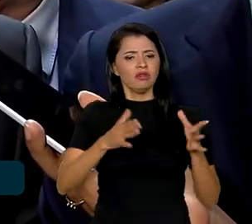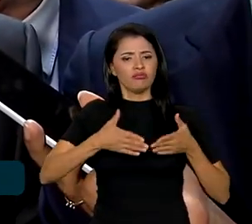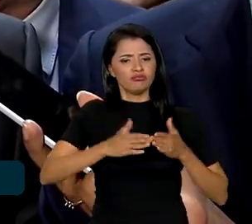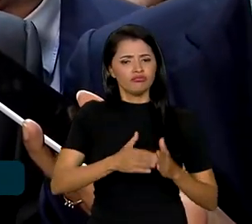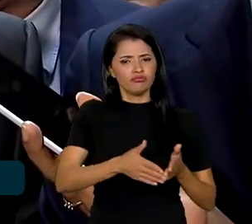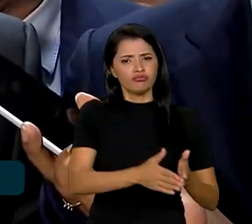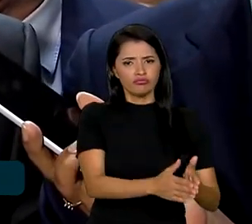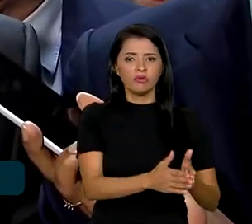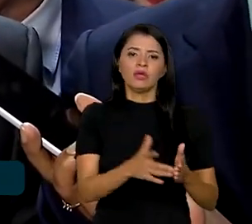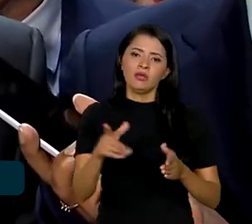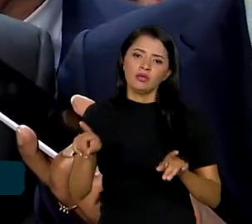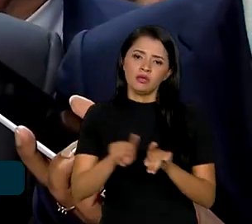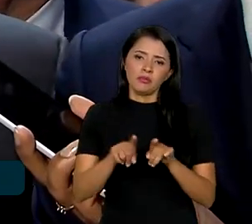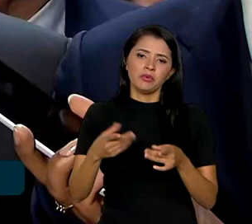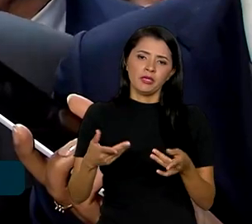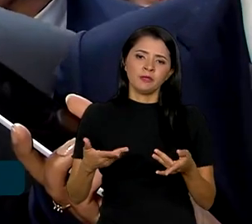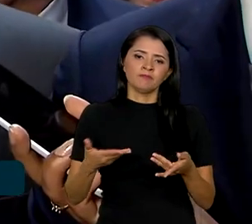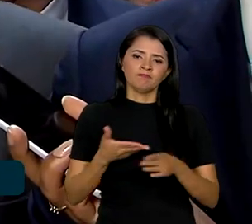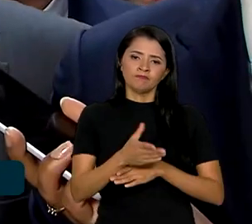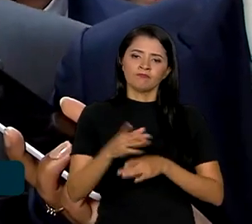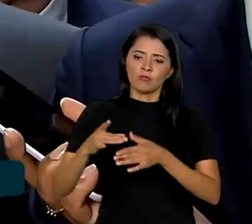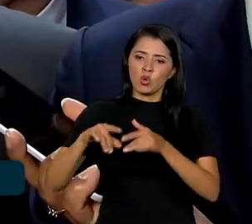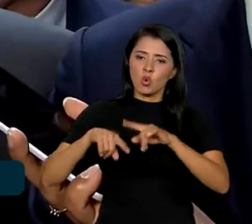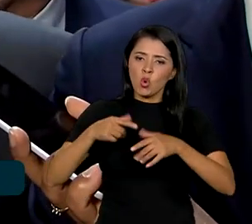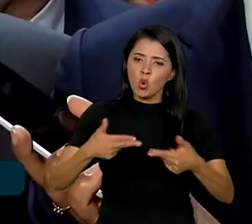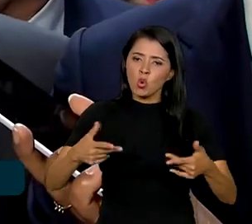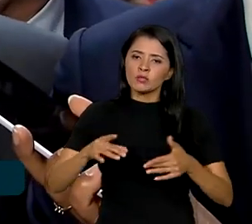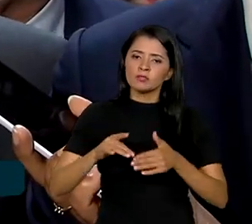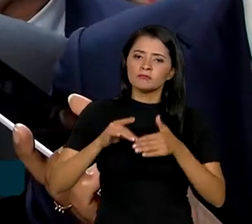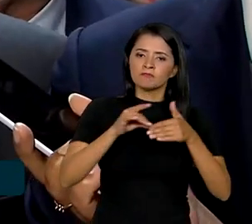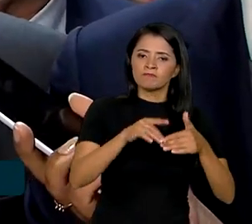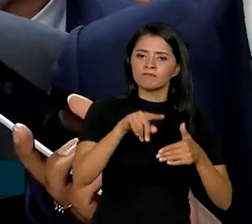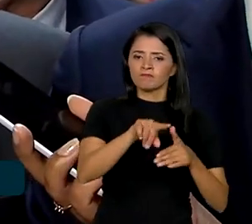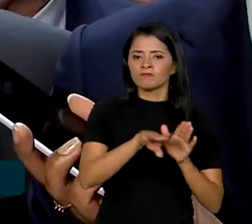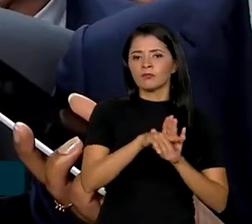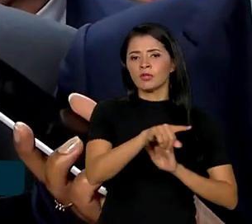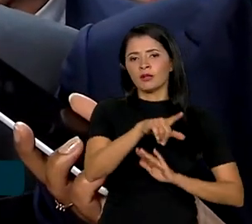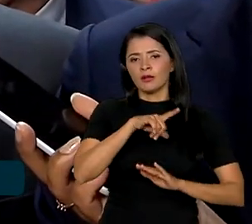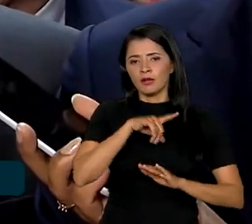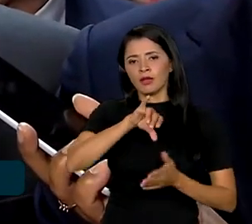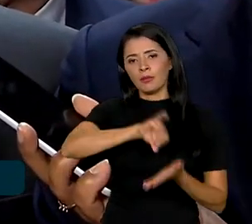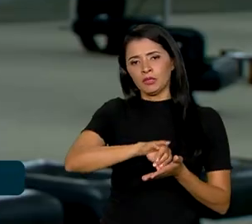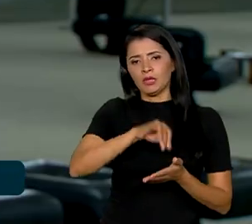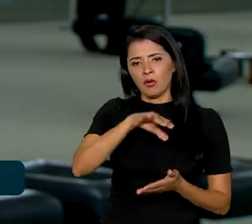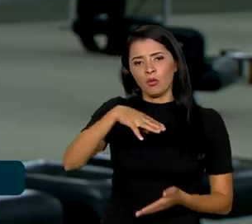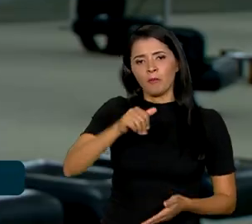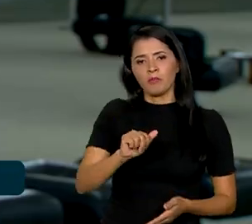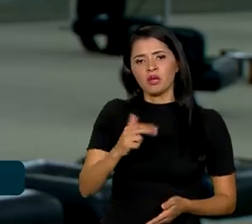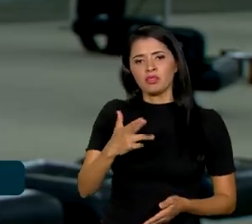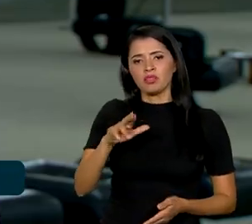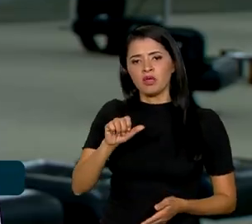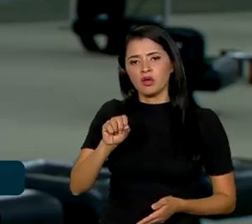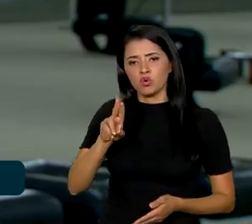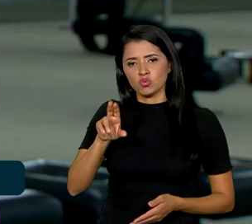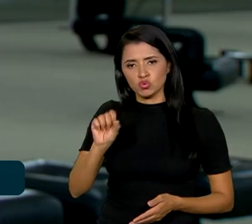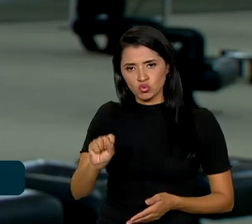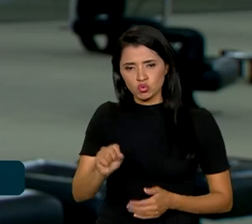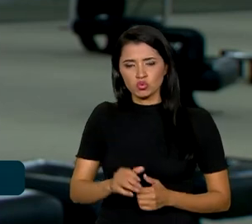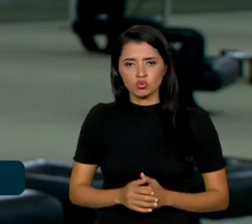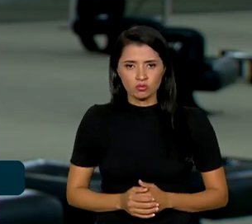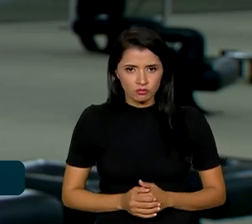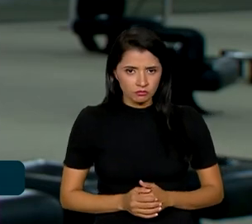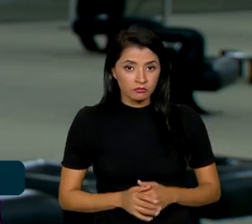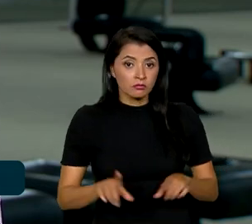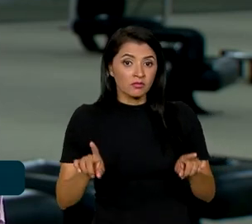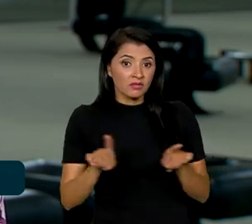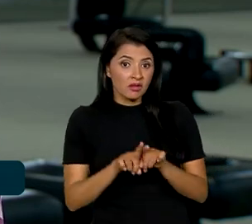da produção e também a chegada de insumos para, especialmente, a capital Manaus. Os ministros